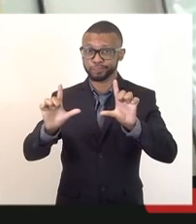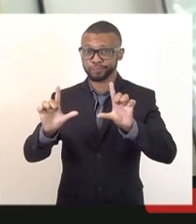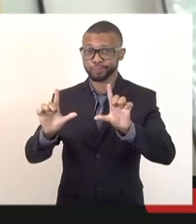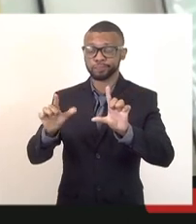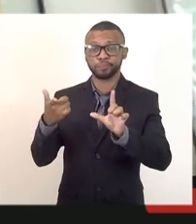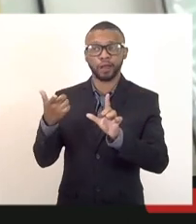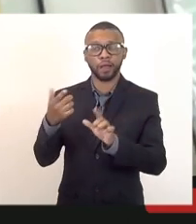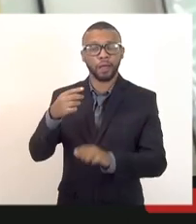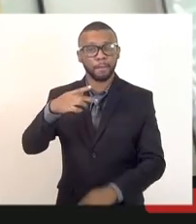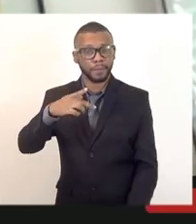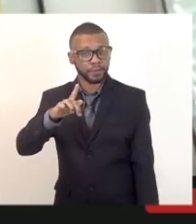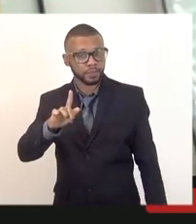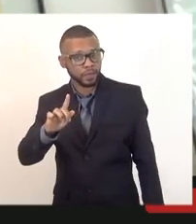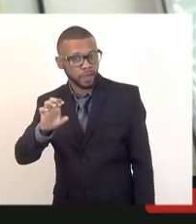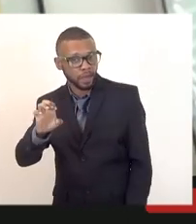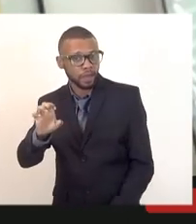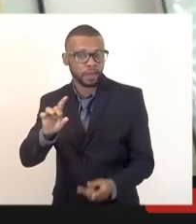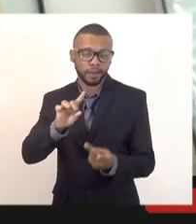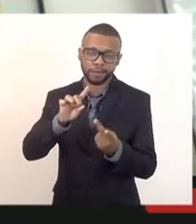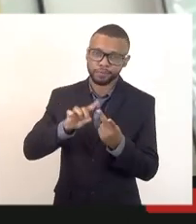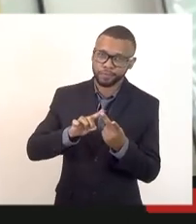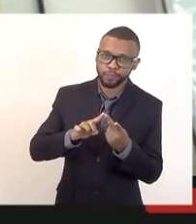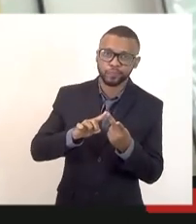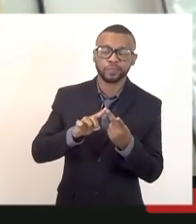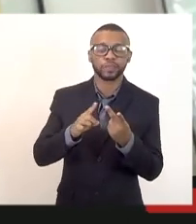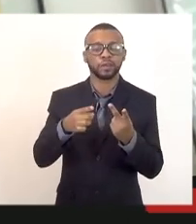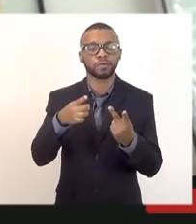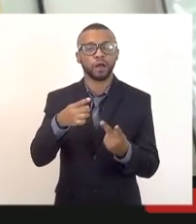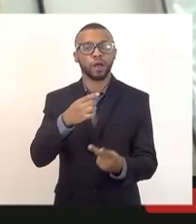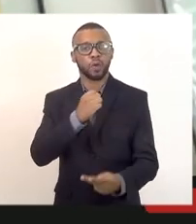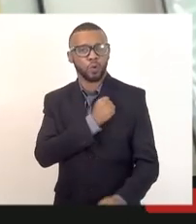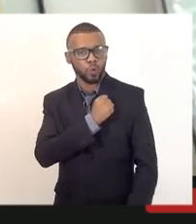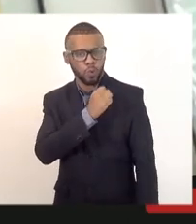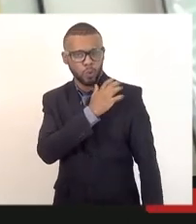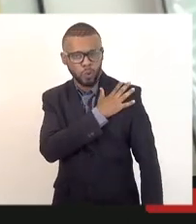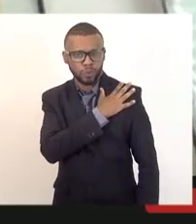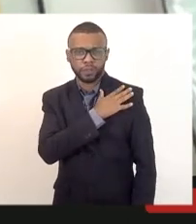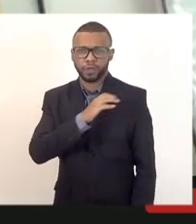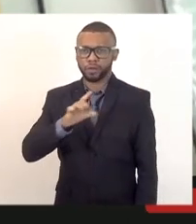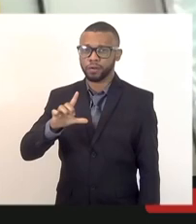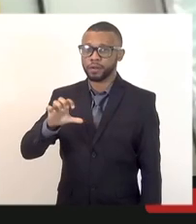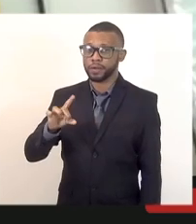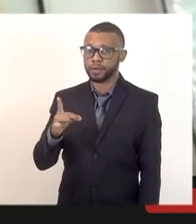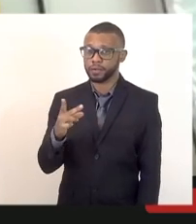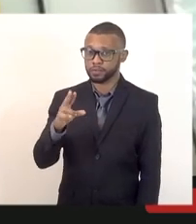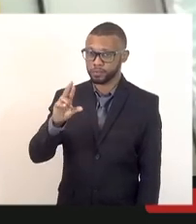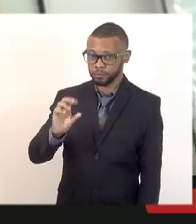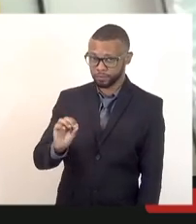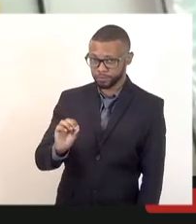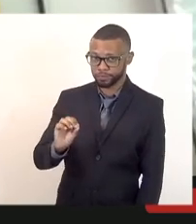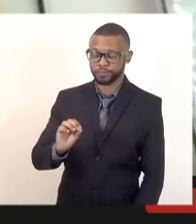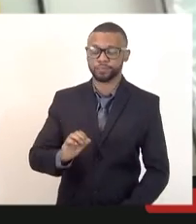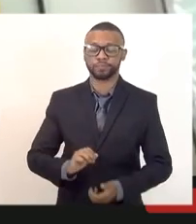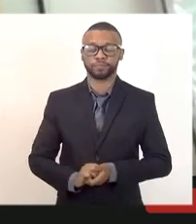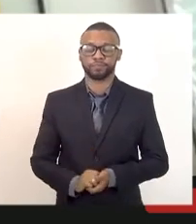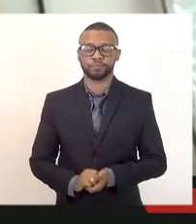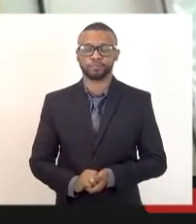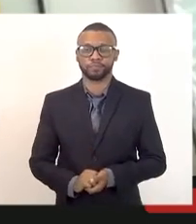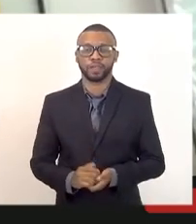PGE e para o coronel, o secretário coronel Leandro. Então, vou passar a palavra para,